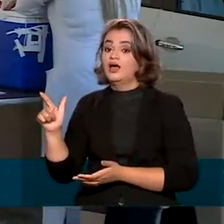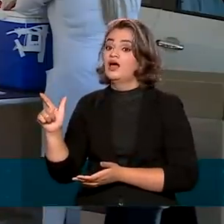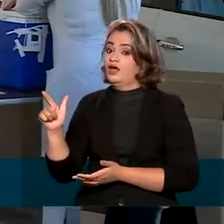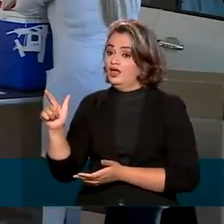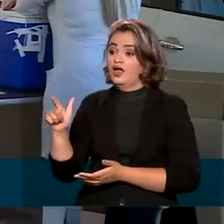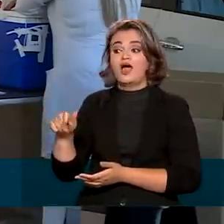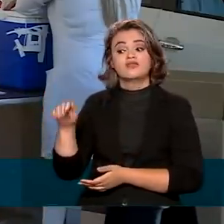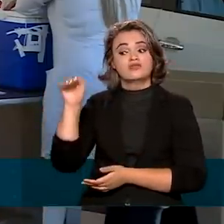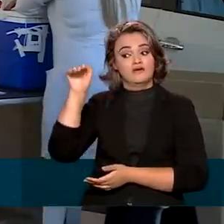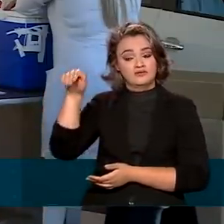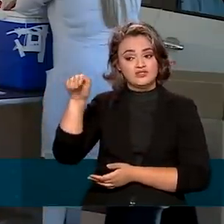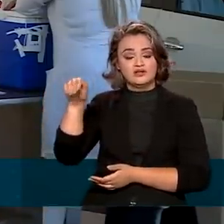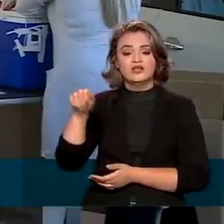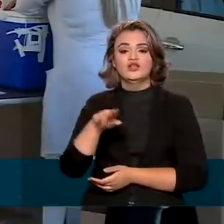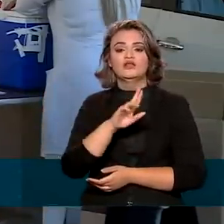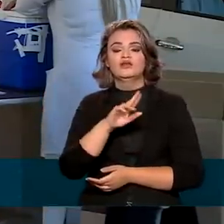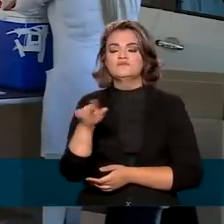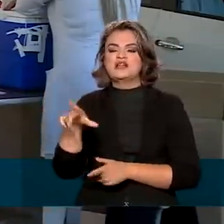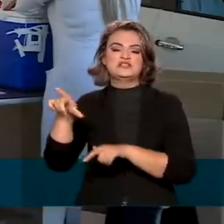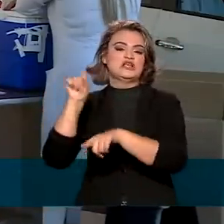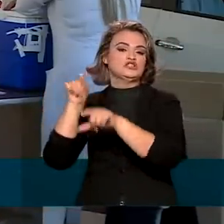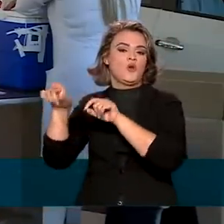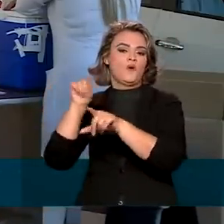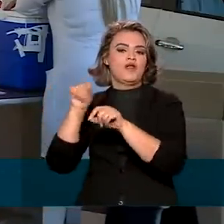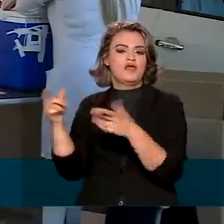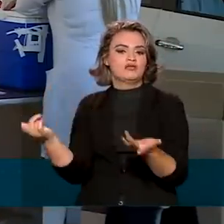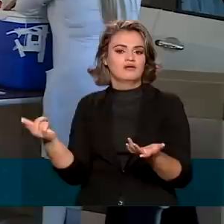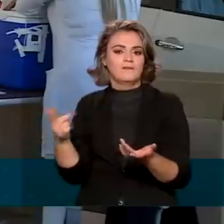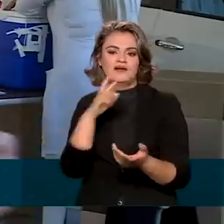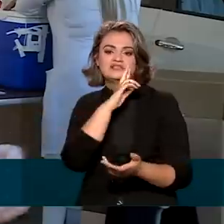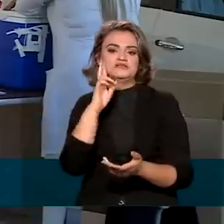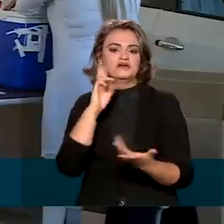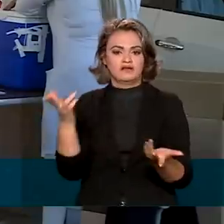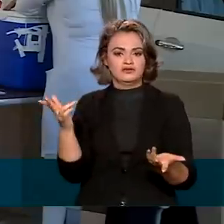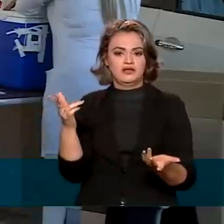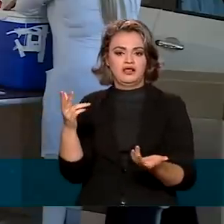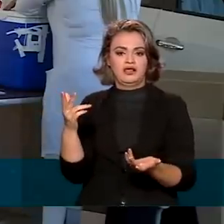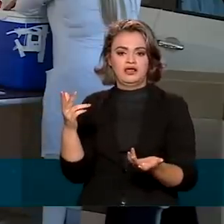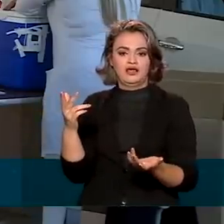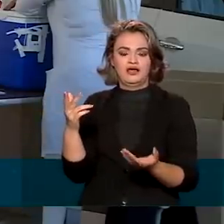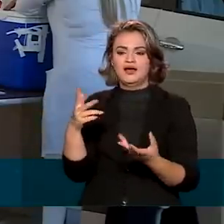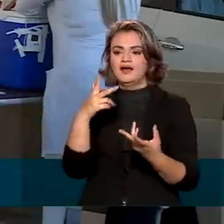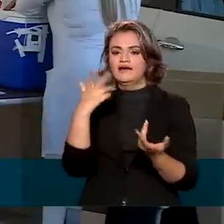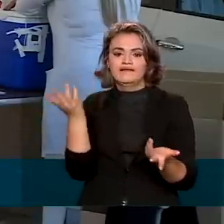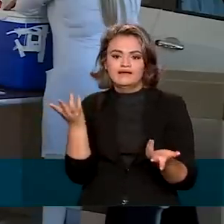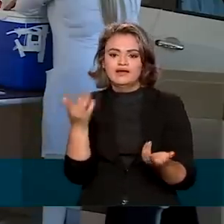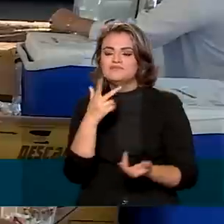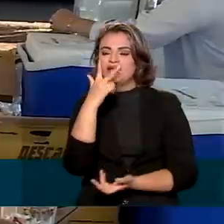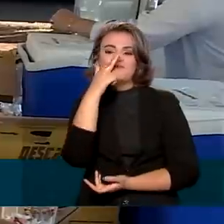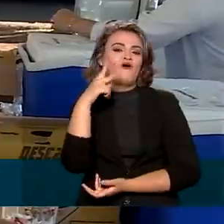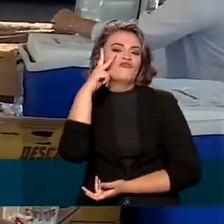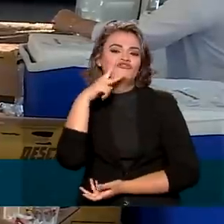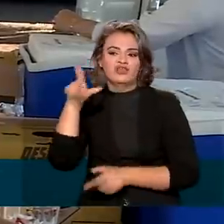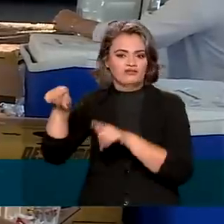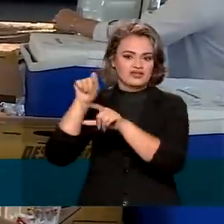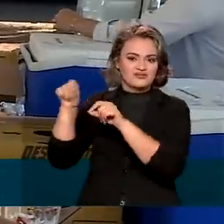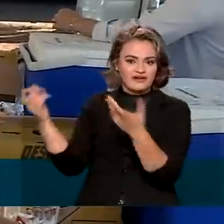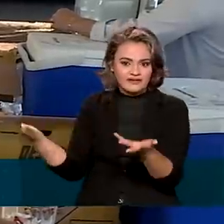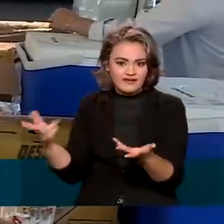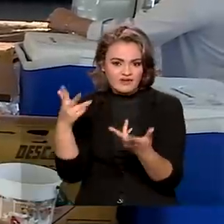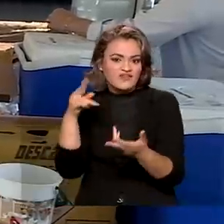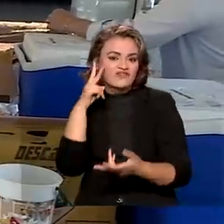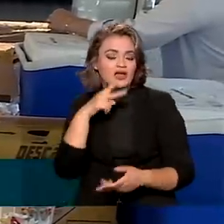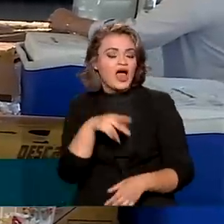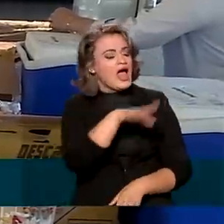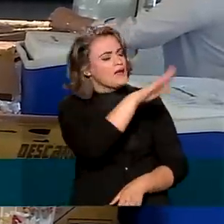foram chamadas de sommeliers de vacina, em referência aos apreciadores de determinados tipos de vinho. As pessoas chegam primeiro e